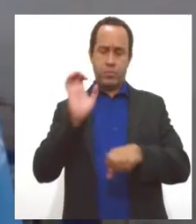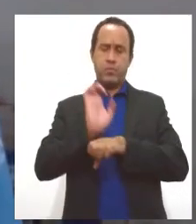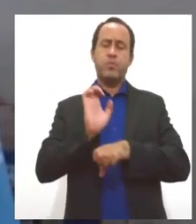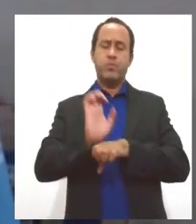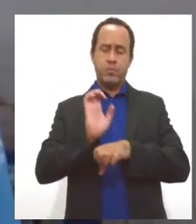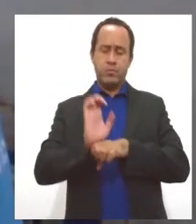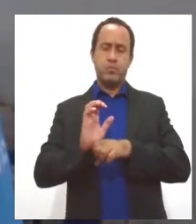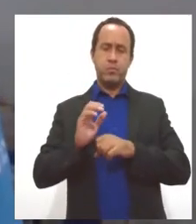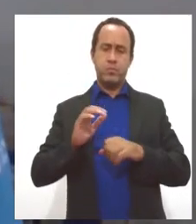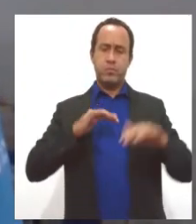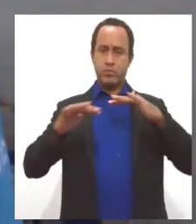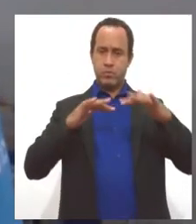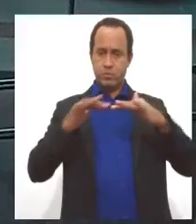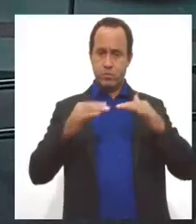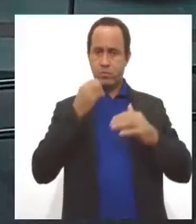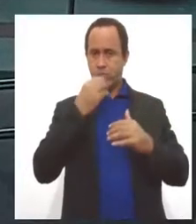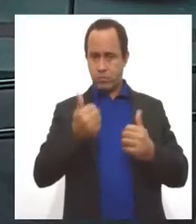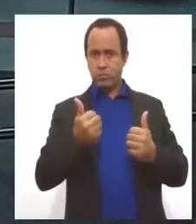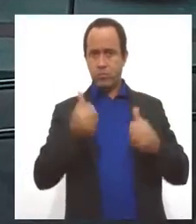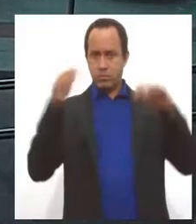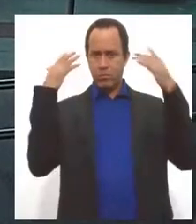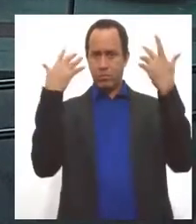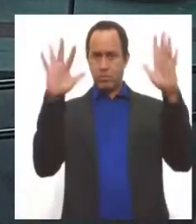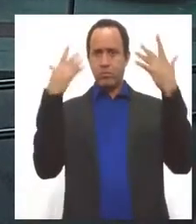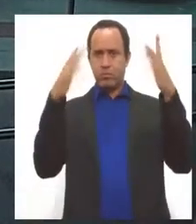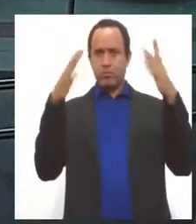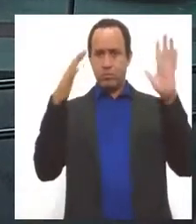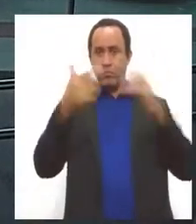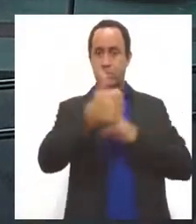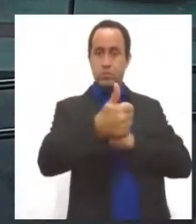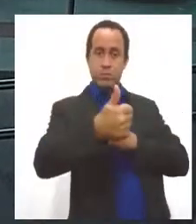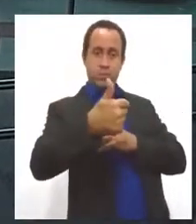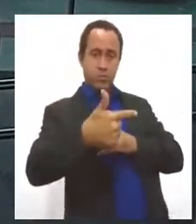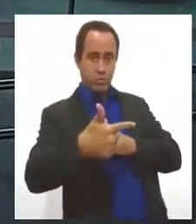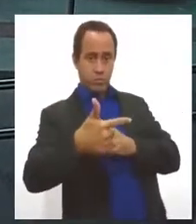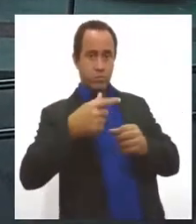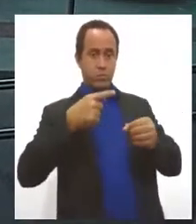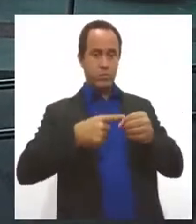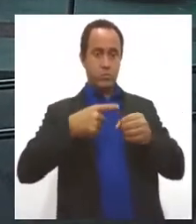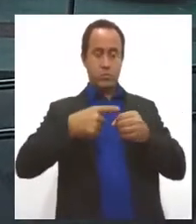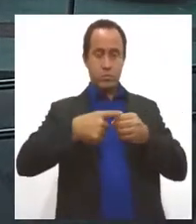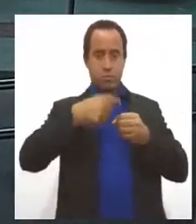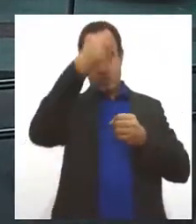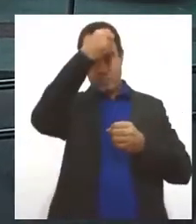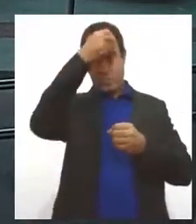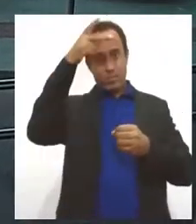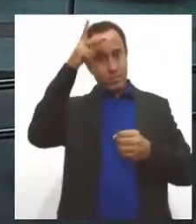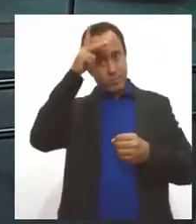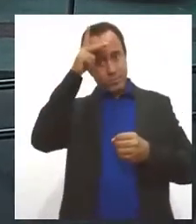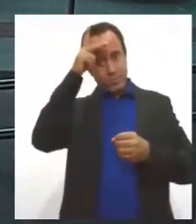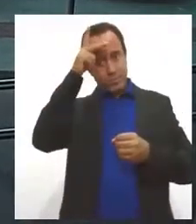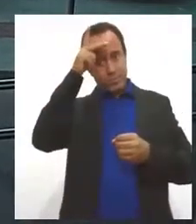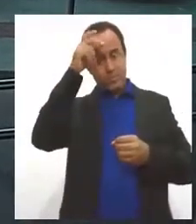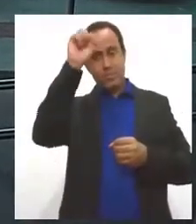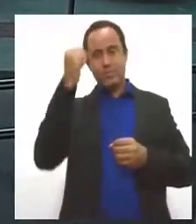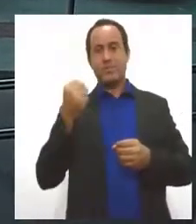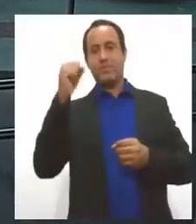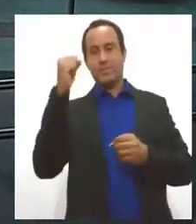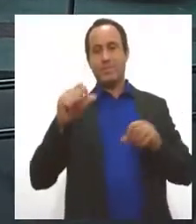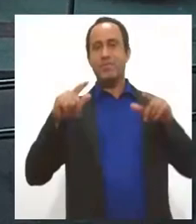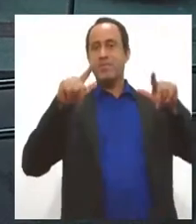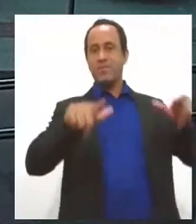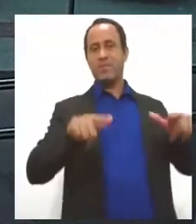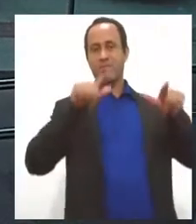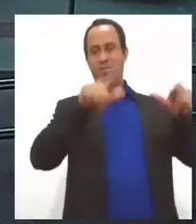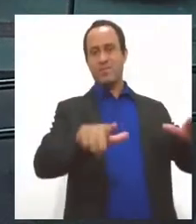de mobilizá-los. Então, parabéns aos 12 municípios sergipanos pelo selo Unicef. Estão recebendo